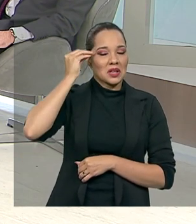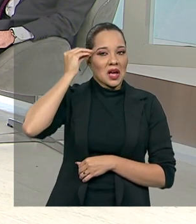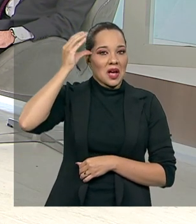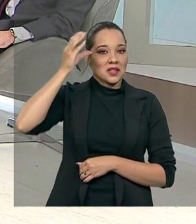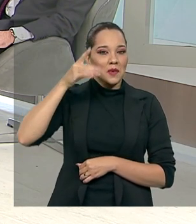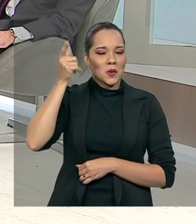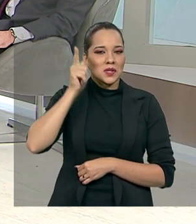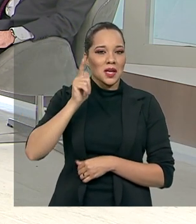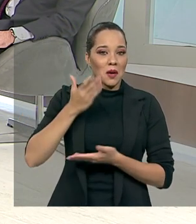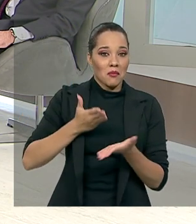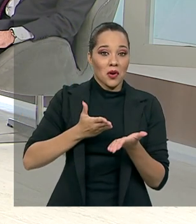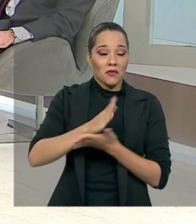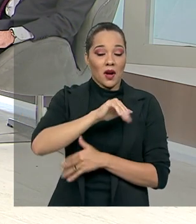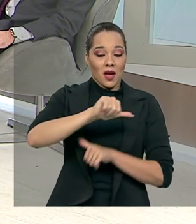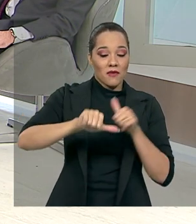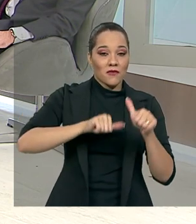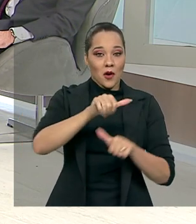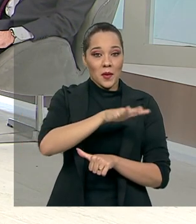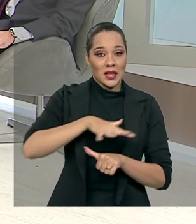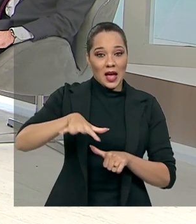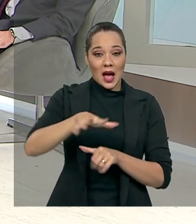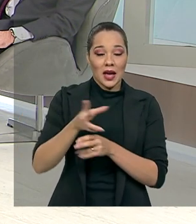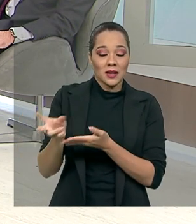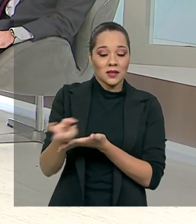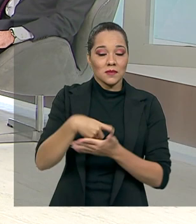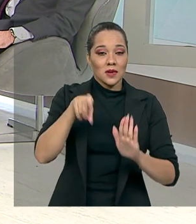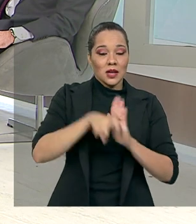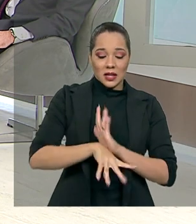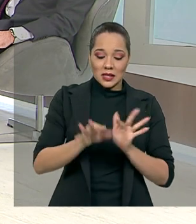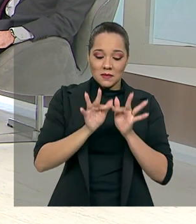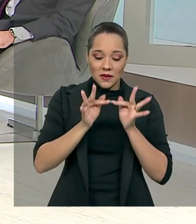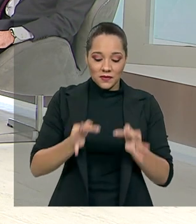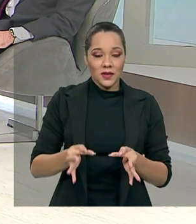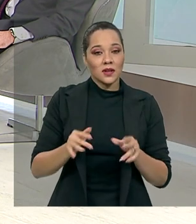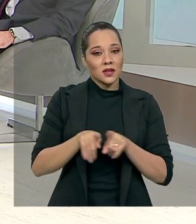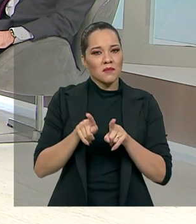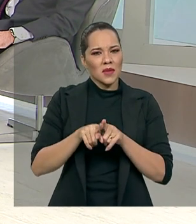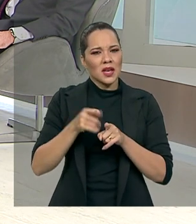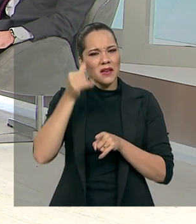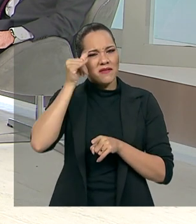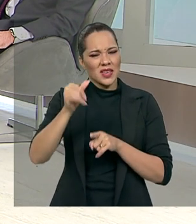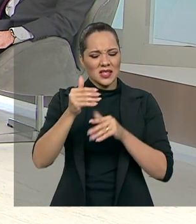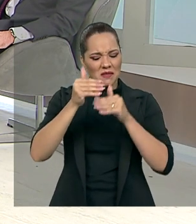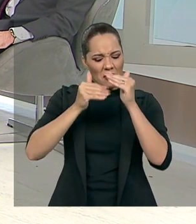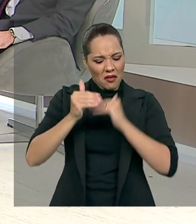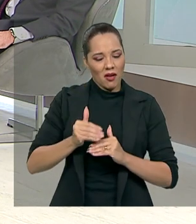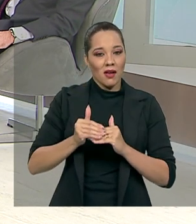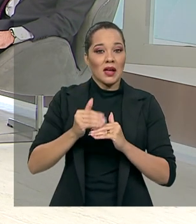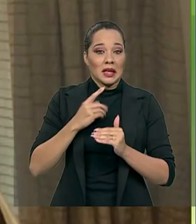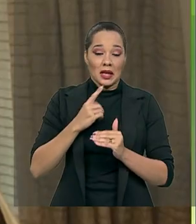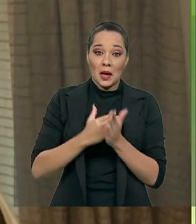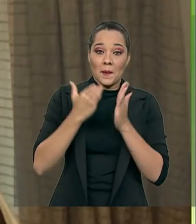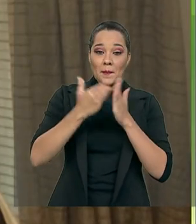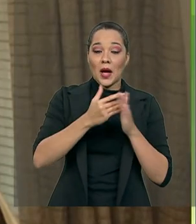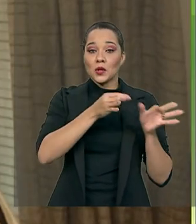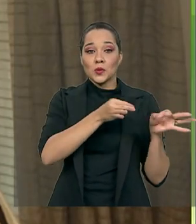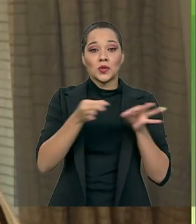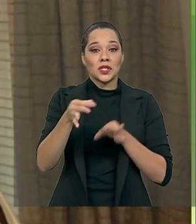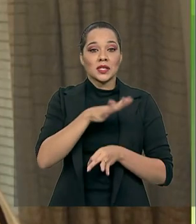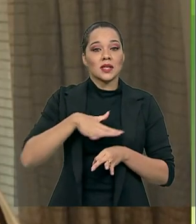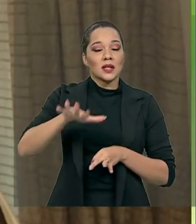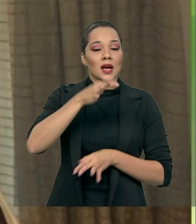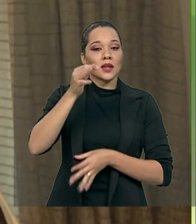para aprovar uma reforma tributária que simplifique, diminua essa regressividade, traga mais justiça social,